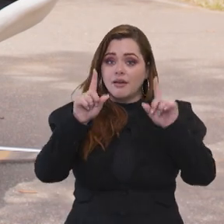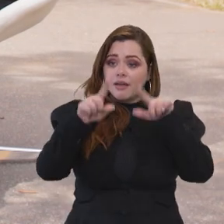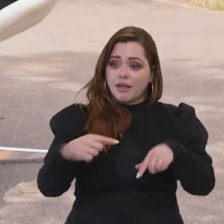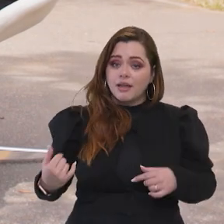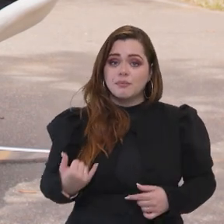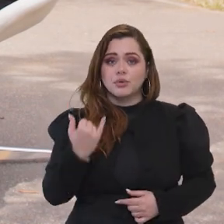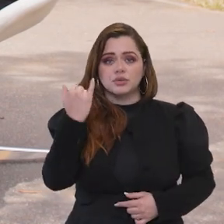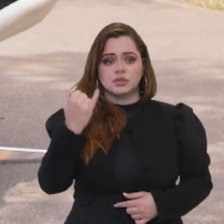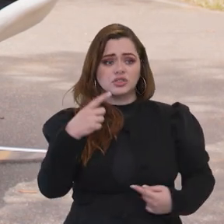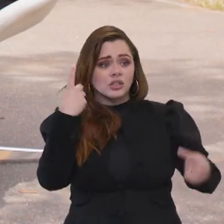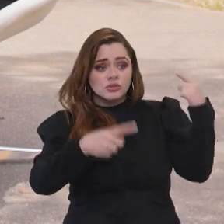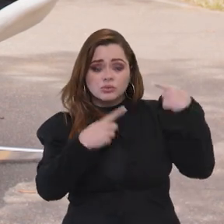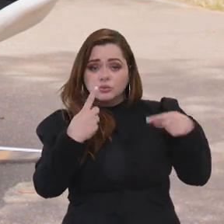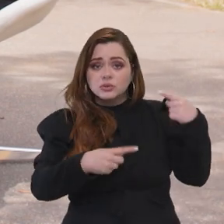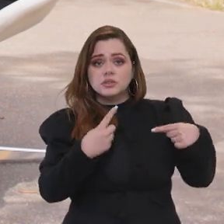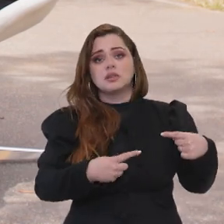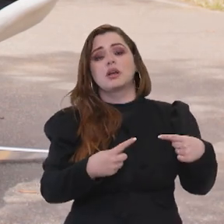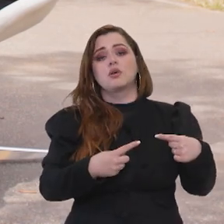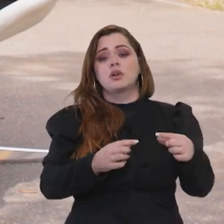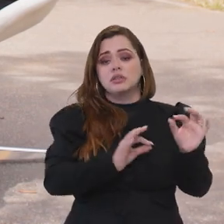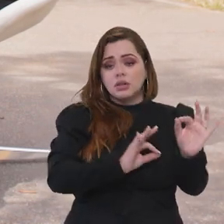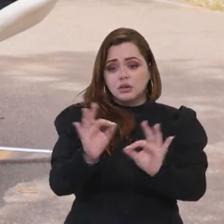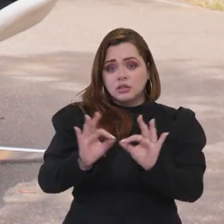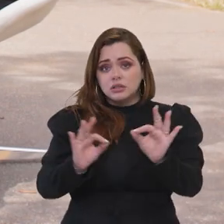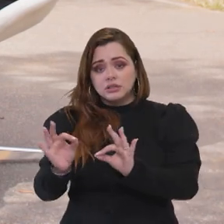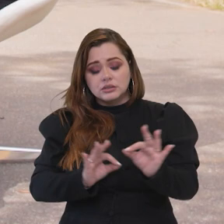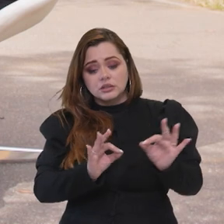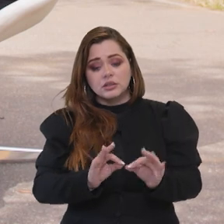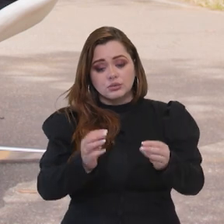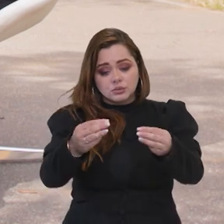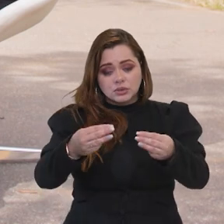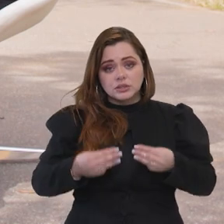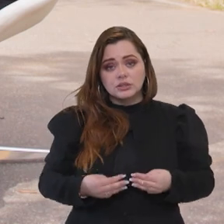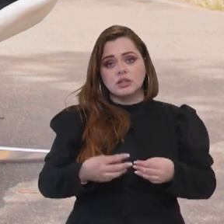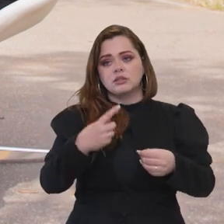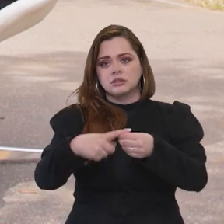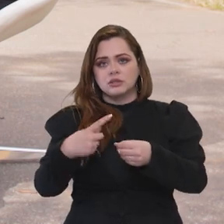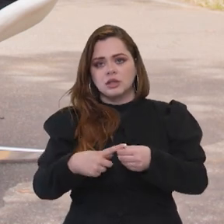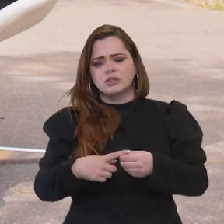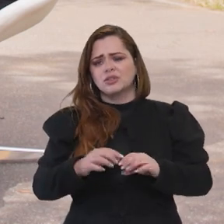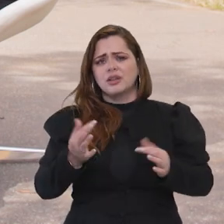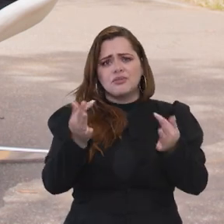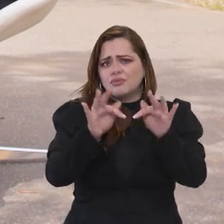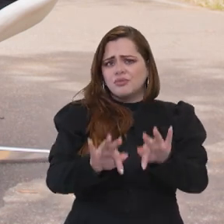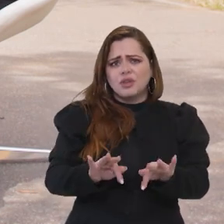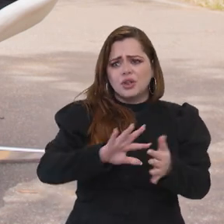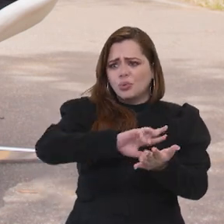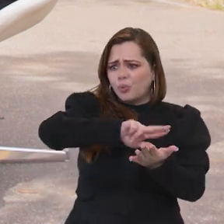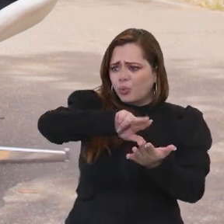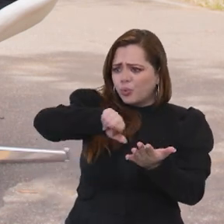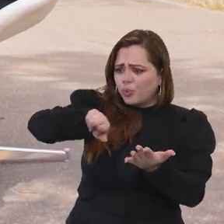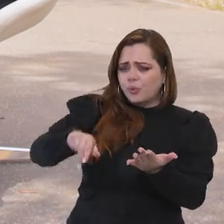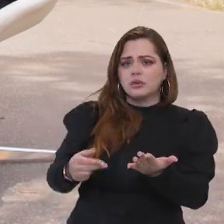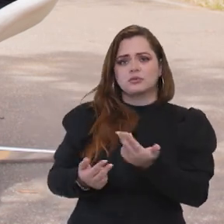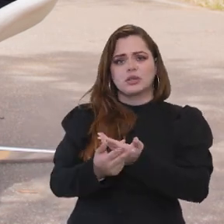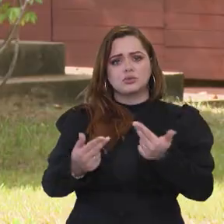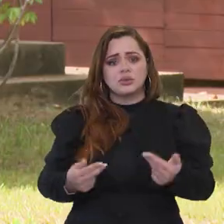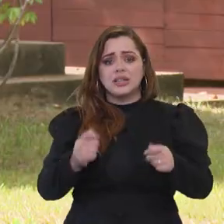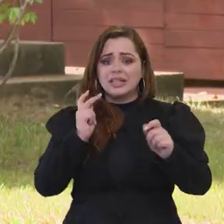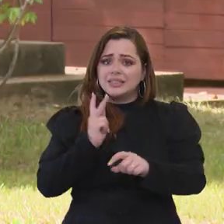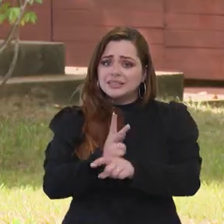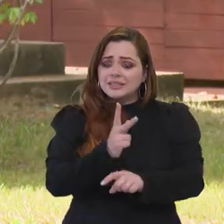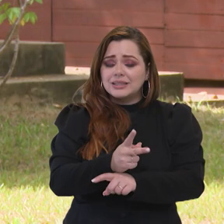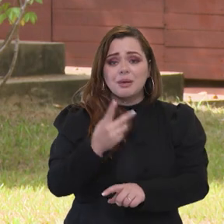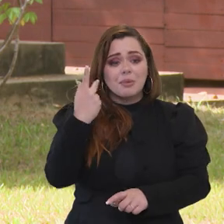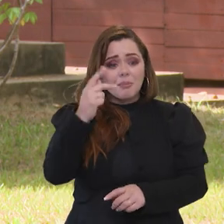estufo. Então, são essas as discussões que estão sendo feitas dentro do Ministério da Cidade, também na questão do saneamento, enfim, tudo isso tem